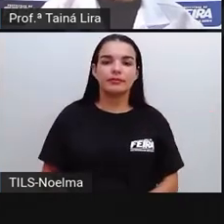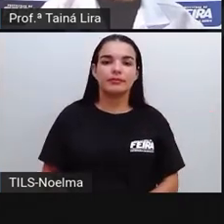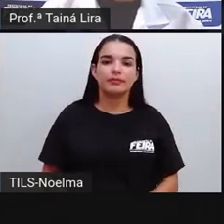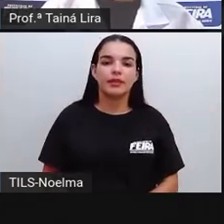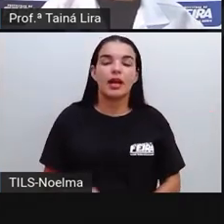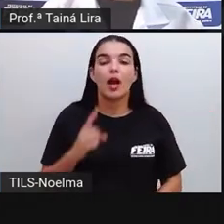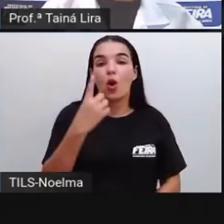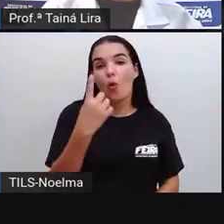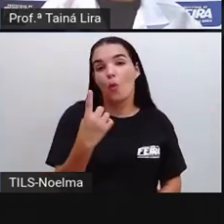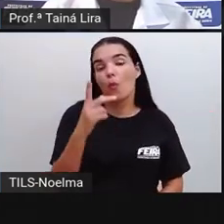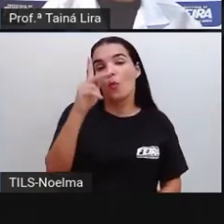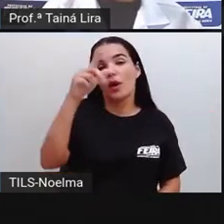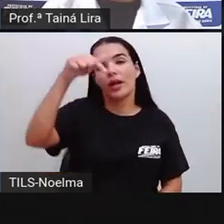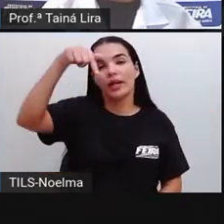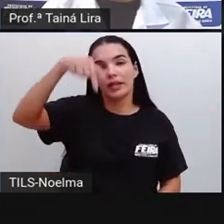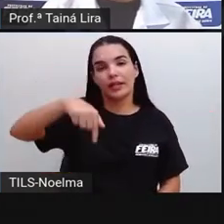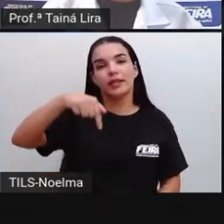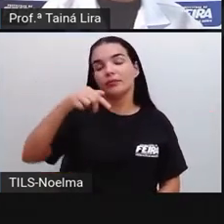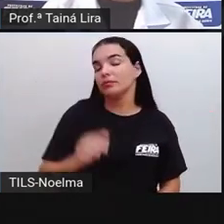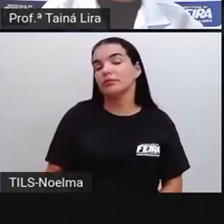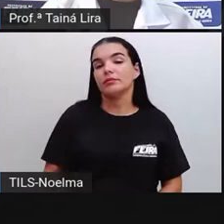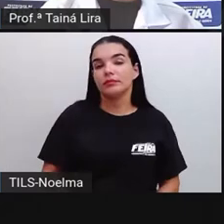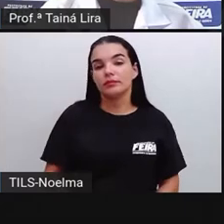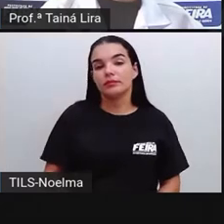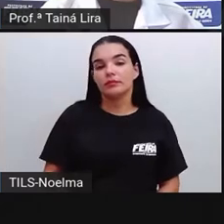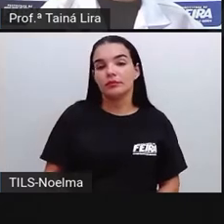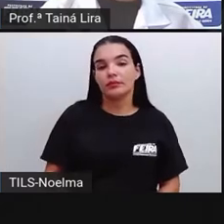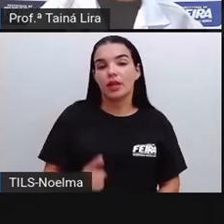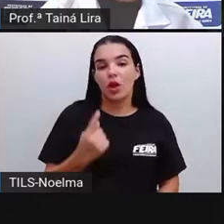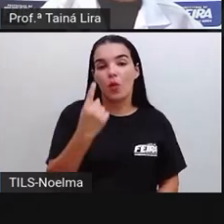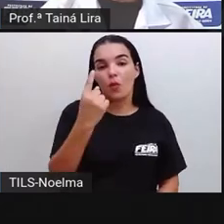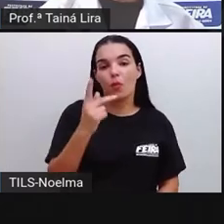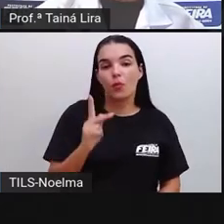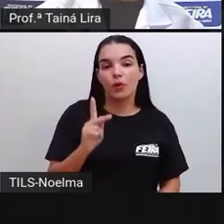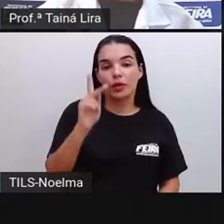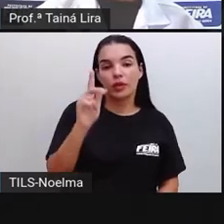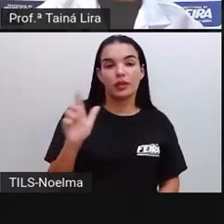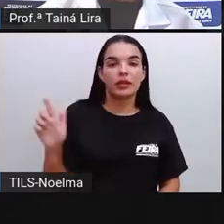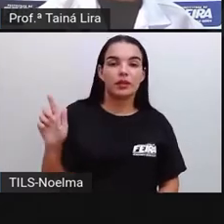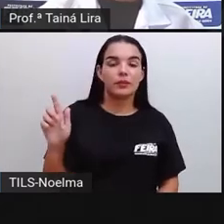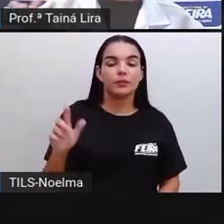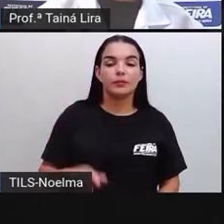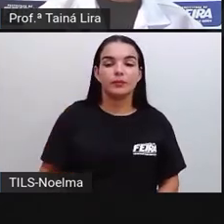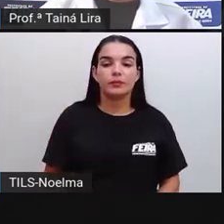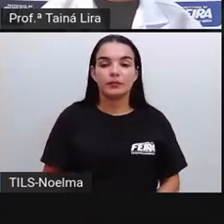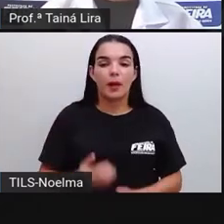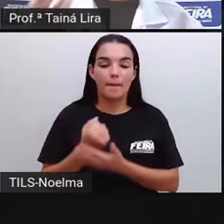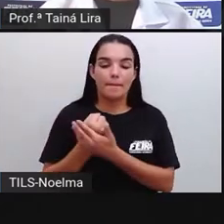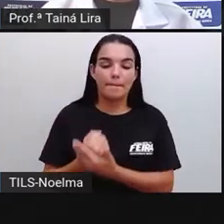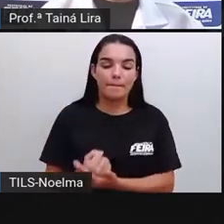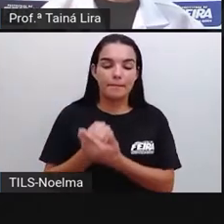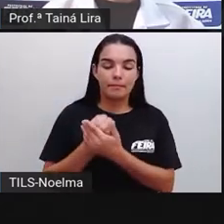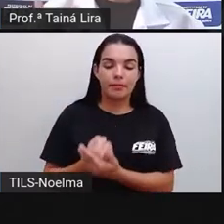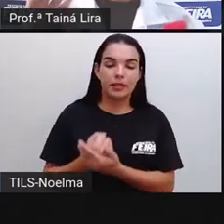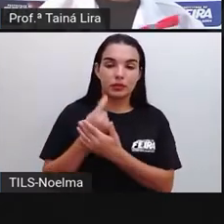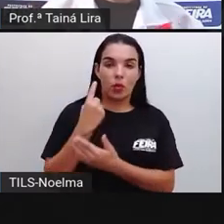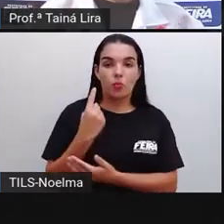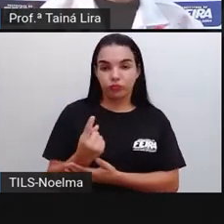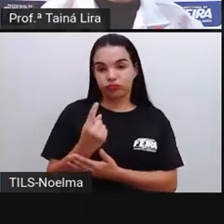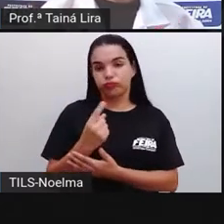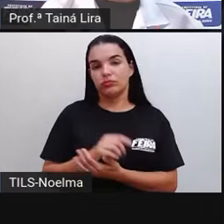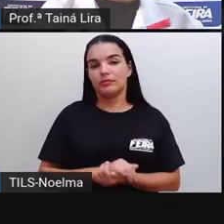Um quilo, tá? Olha lá escrito peso líquido. Um quilo. Esse é o peso, a massa